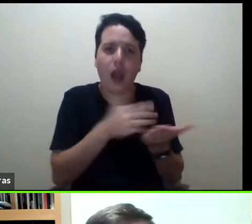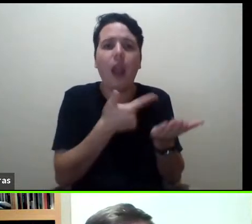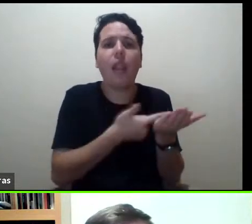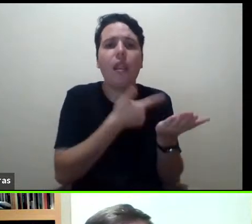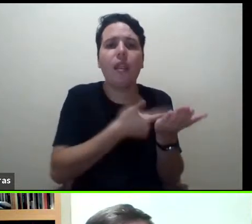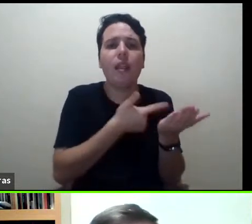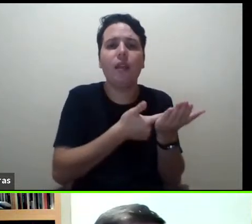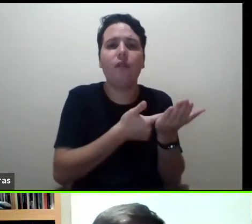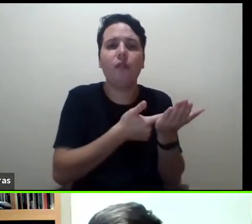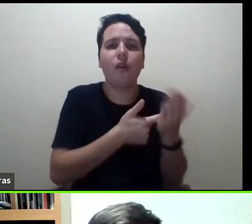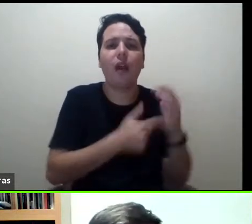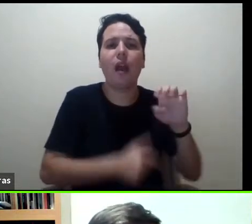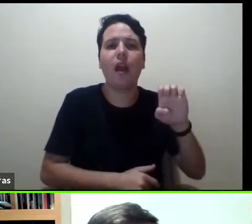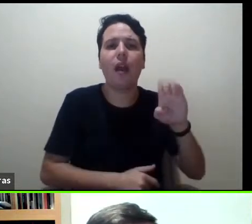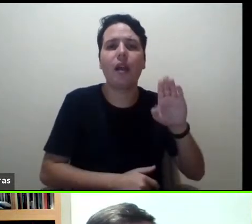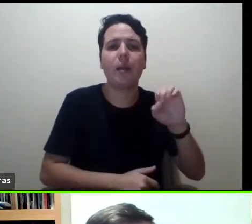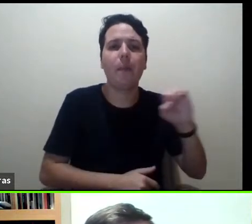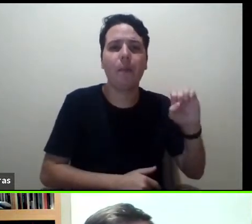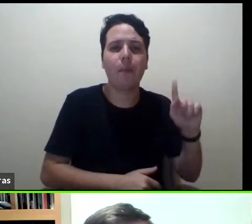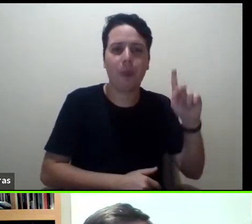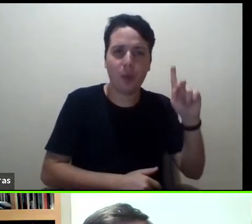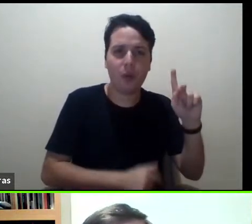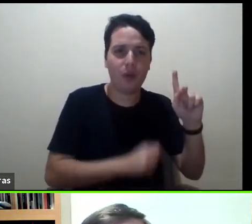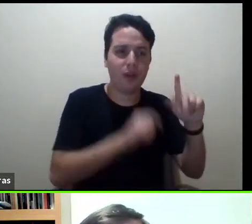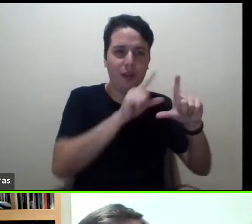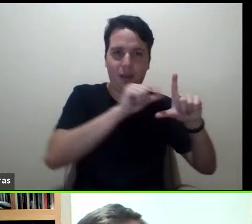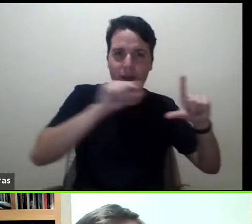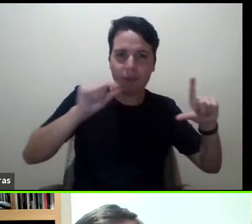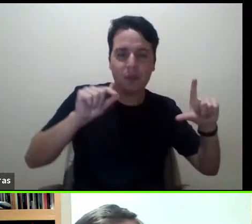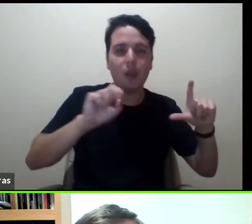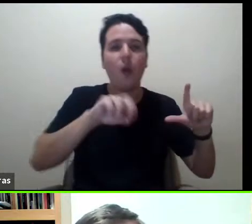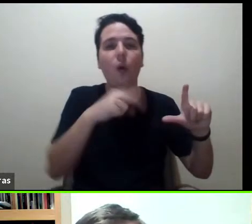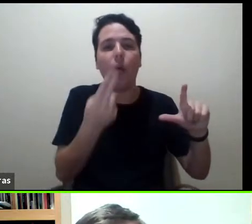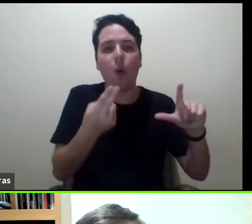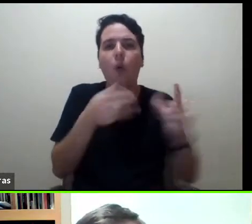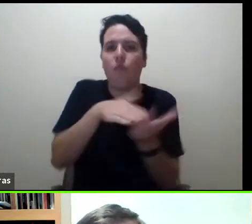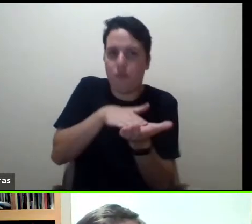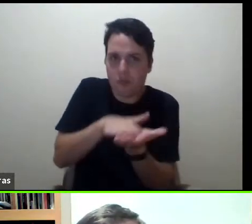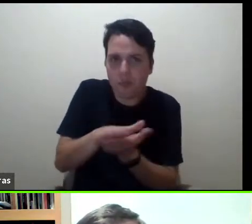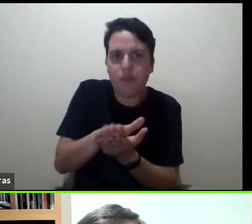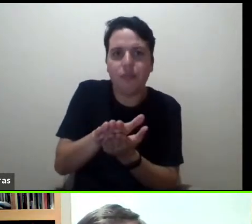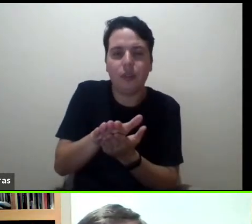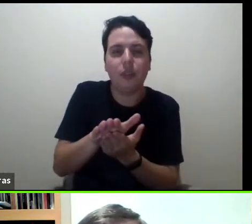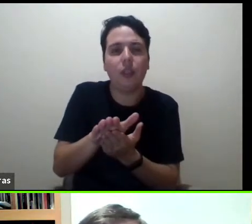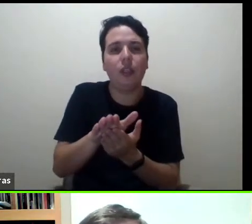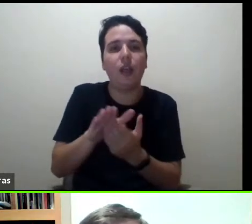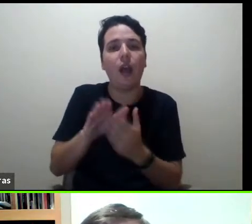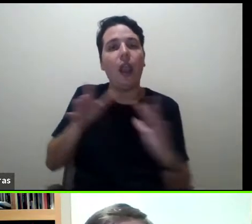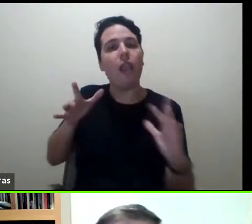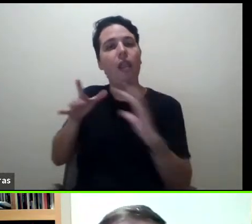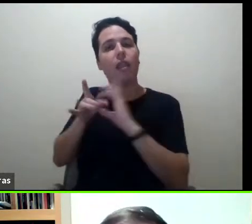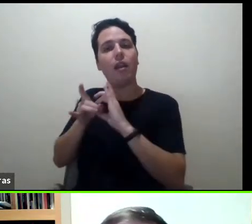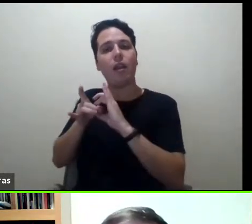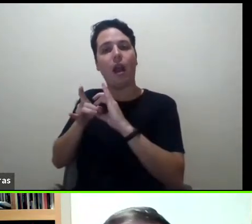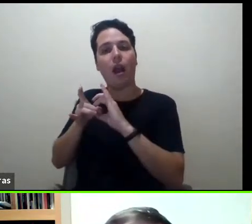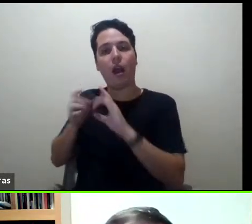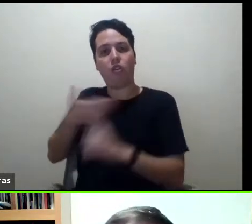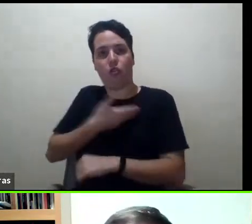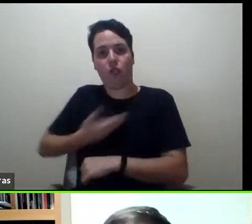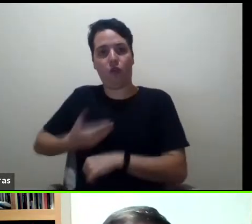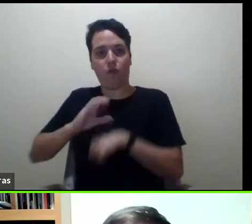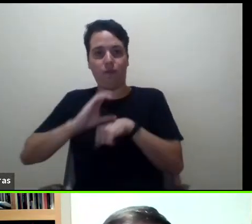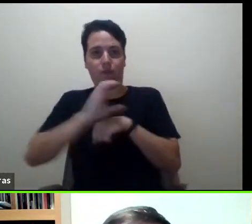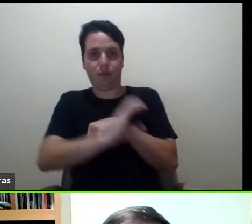impressos, ou, às vezes, as duas modalidades, com financiamento público, de modo que isso que o Gustavo